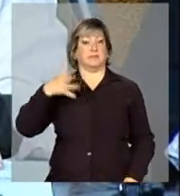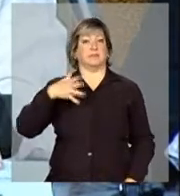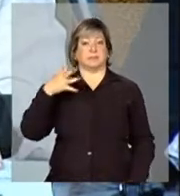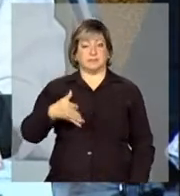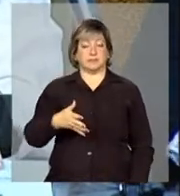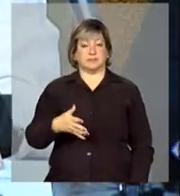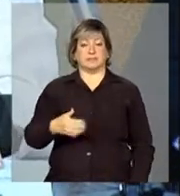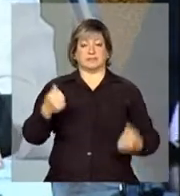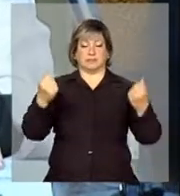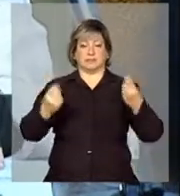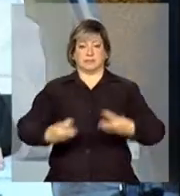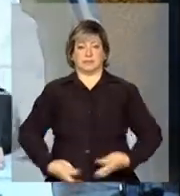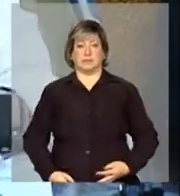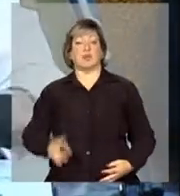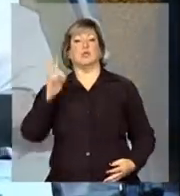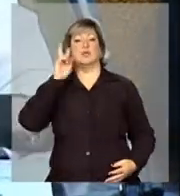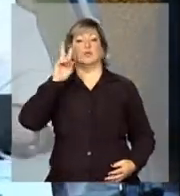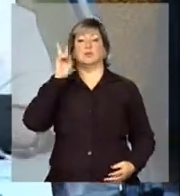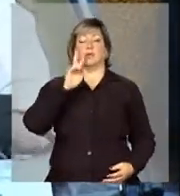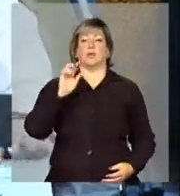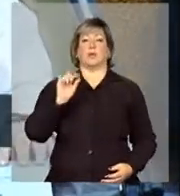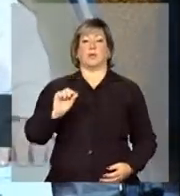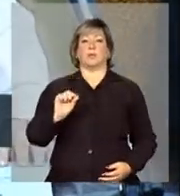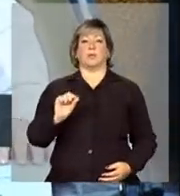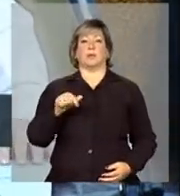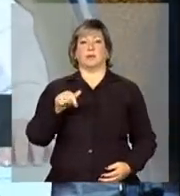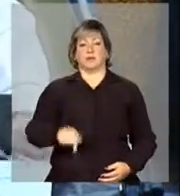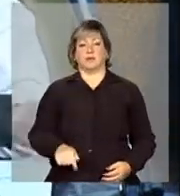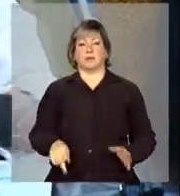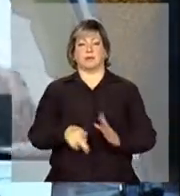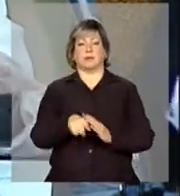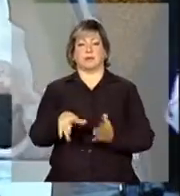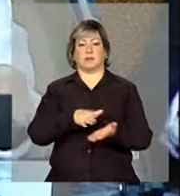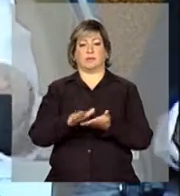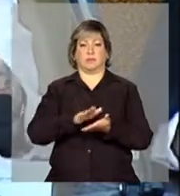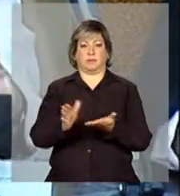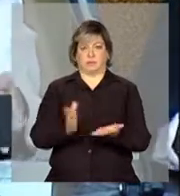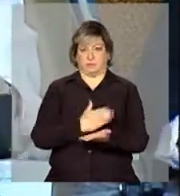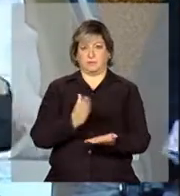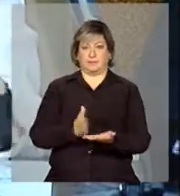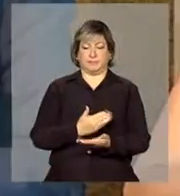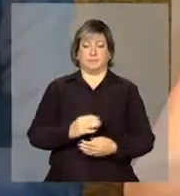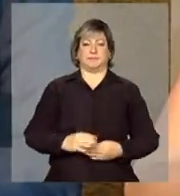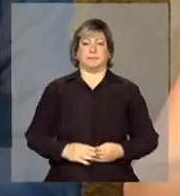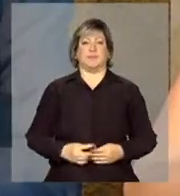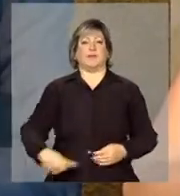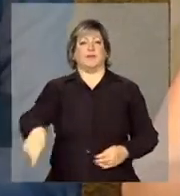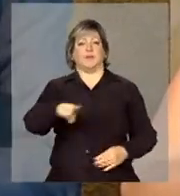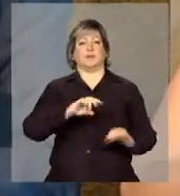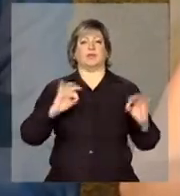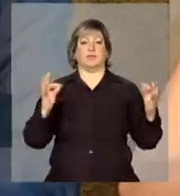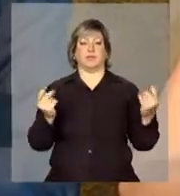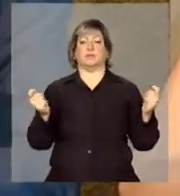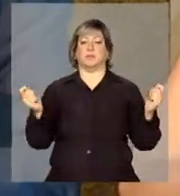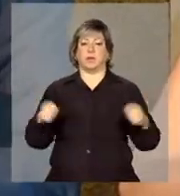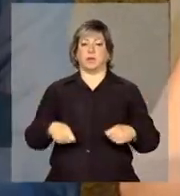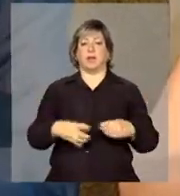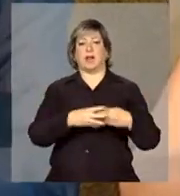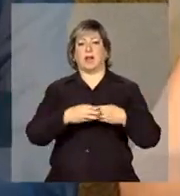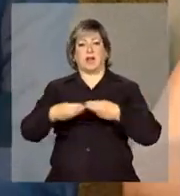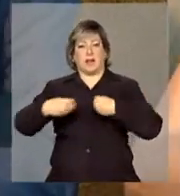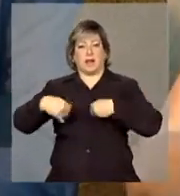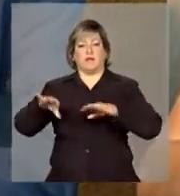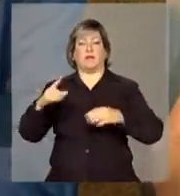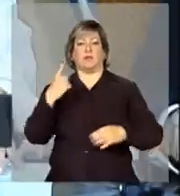falar a respeito do conteúdo da própria publicação. E vocês todos podem levar um